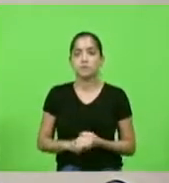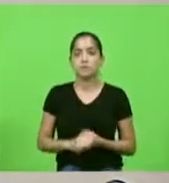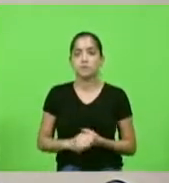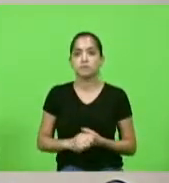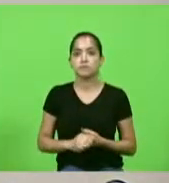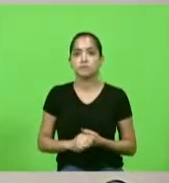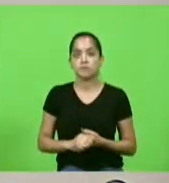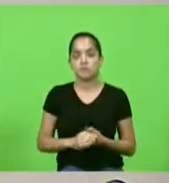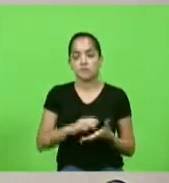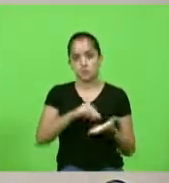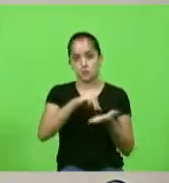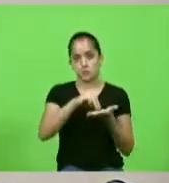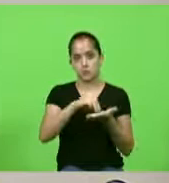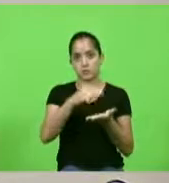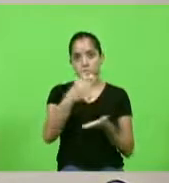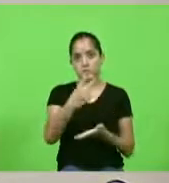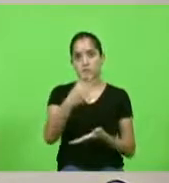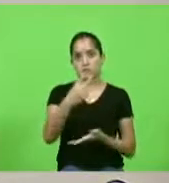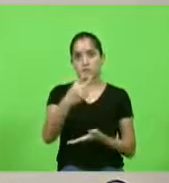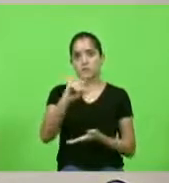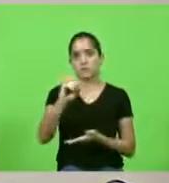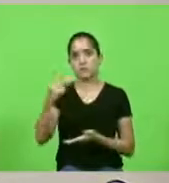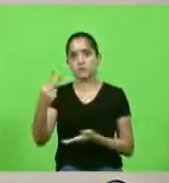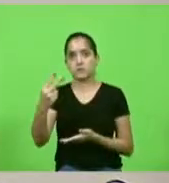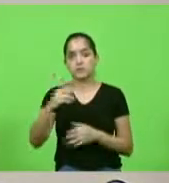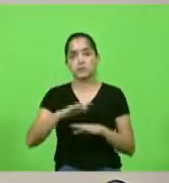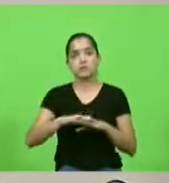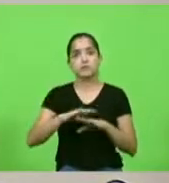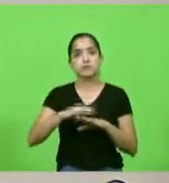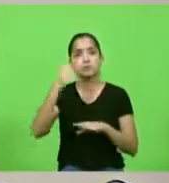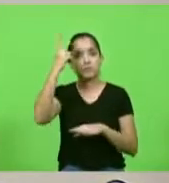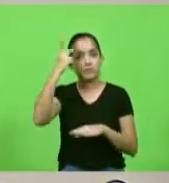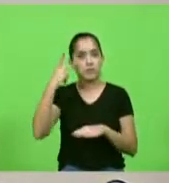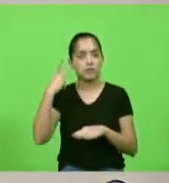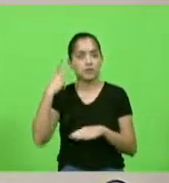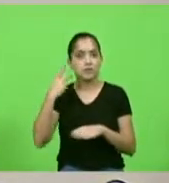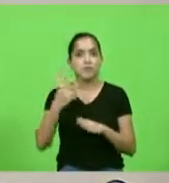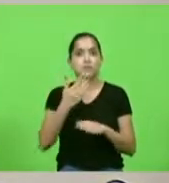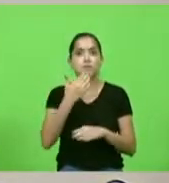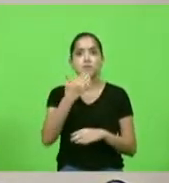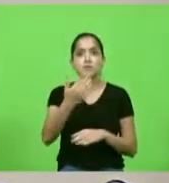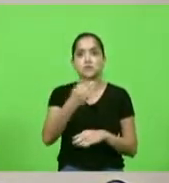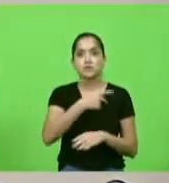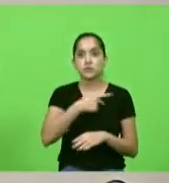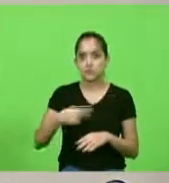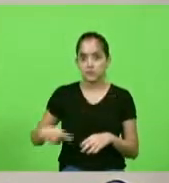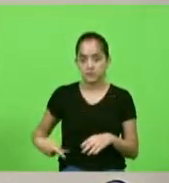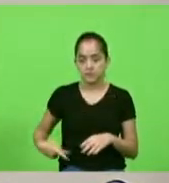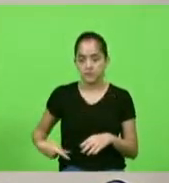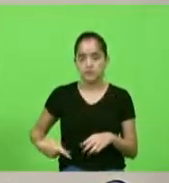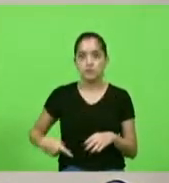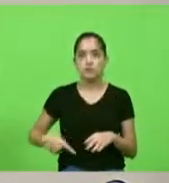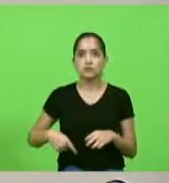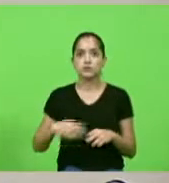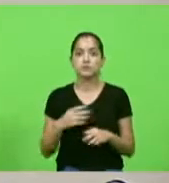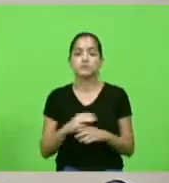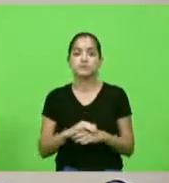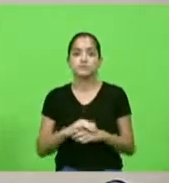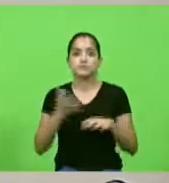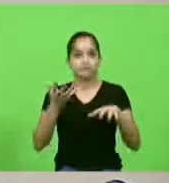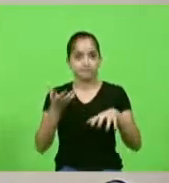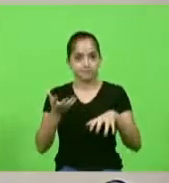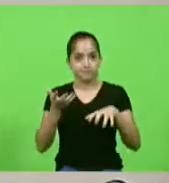moção número 202 deputada Paulinha apelando ao presidente da Câmara dos Deputados do Senado Federal